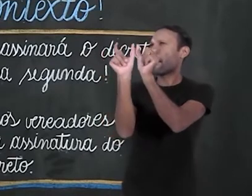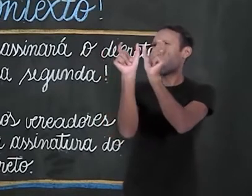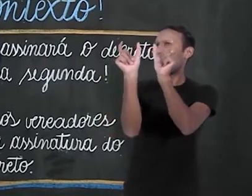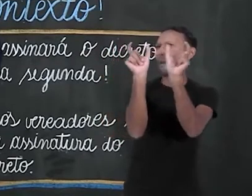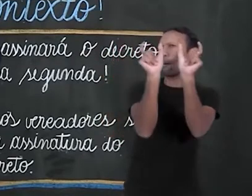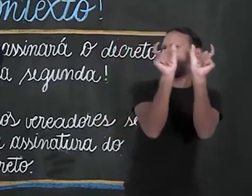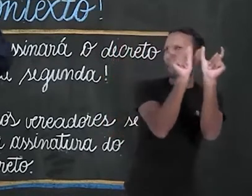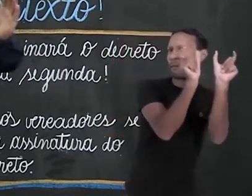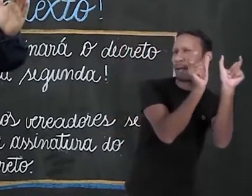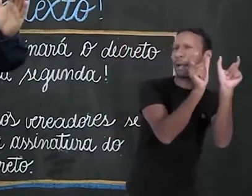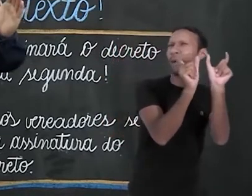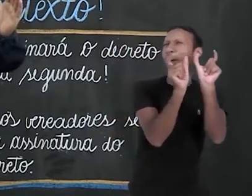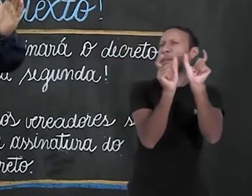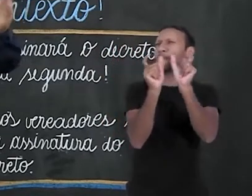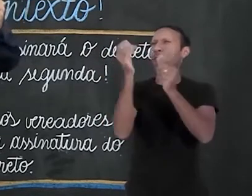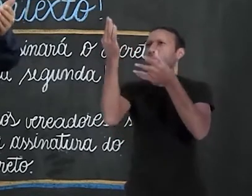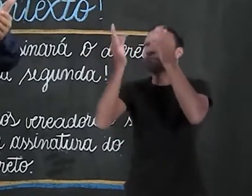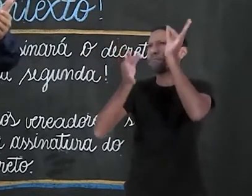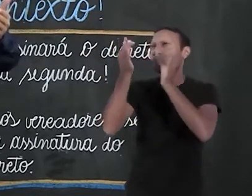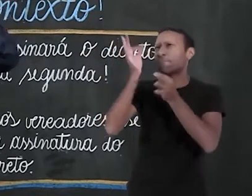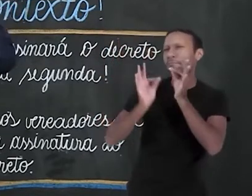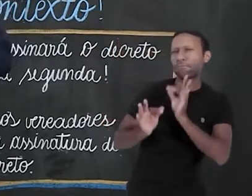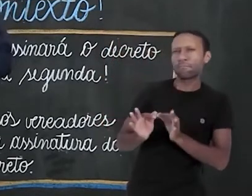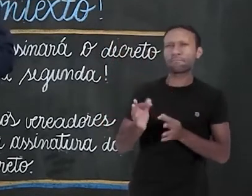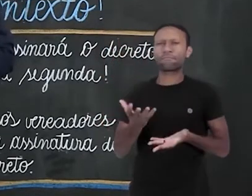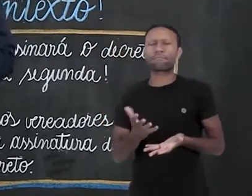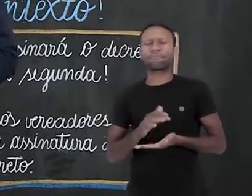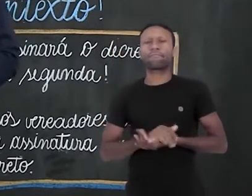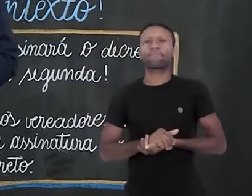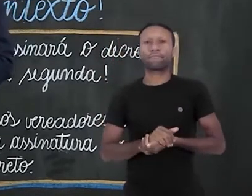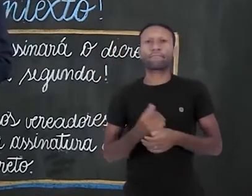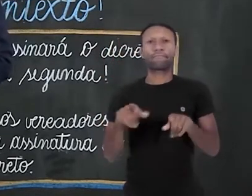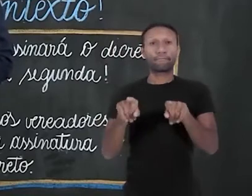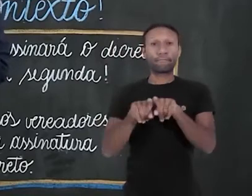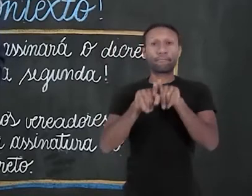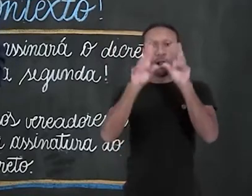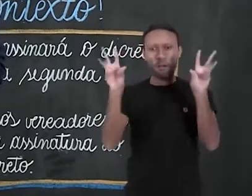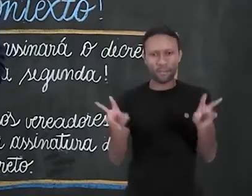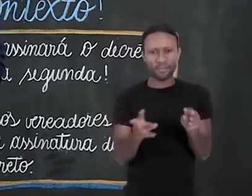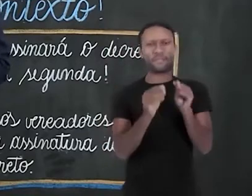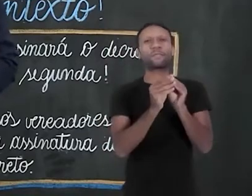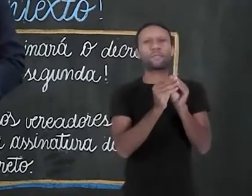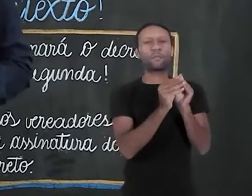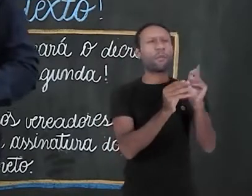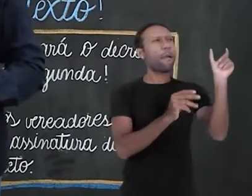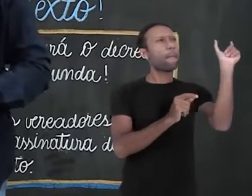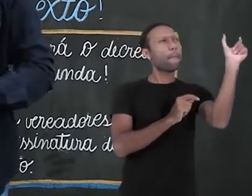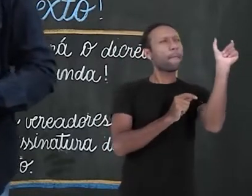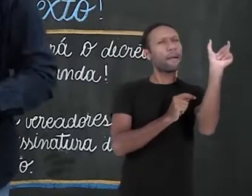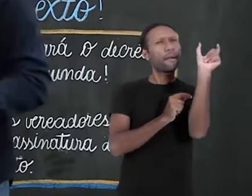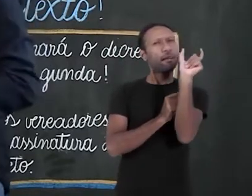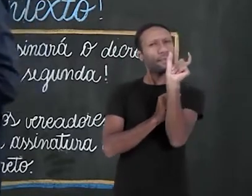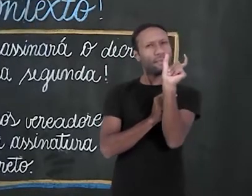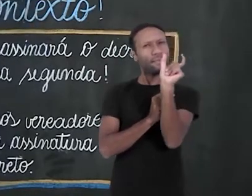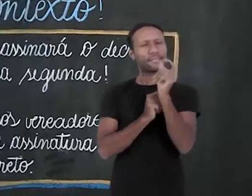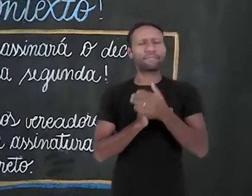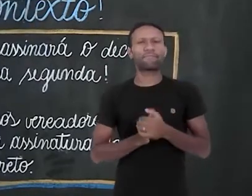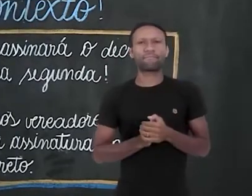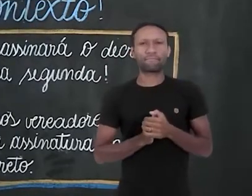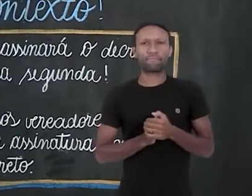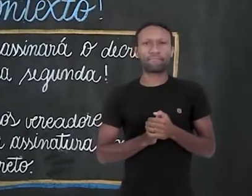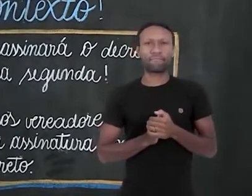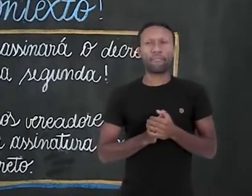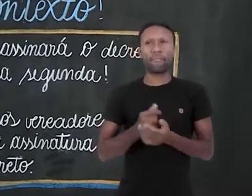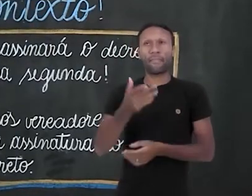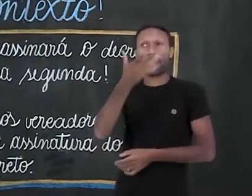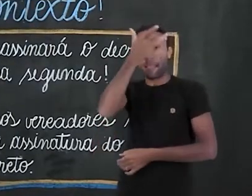cada expressão de uma construção, tal como uma oração, para definir qual é a função de cada uma dessas palavras. O